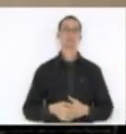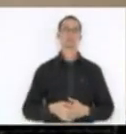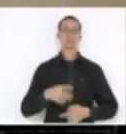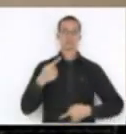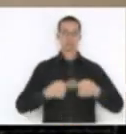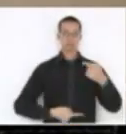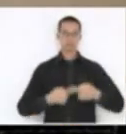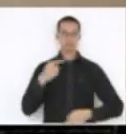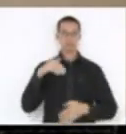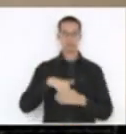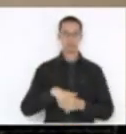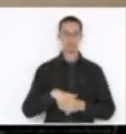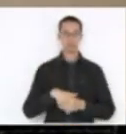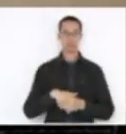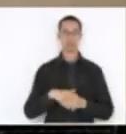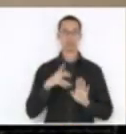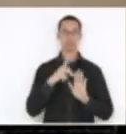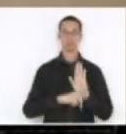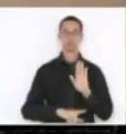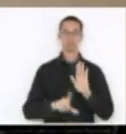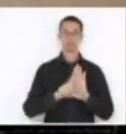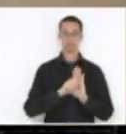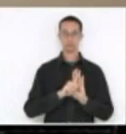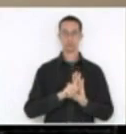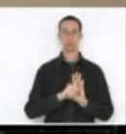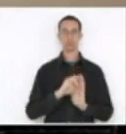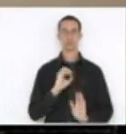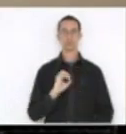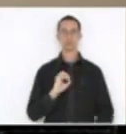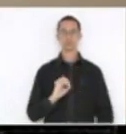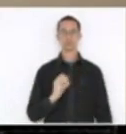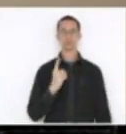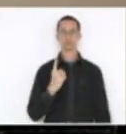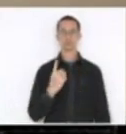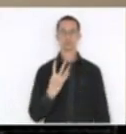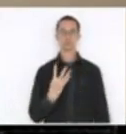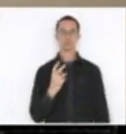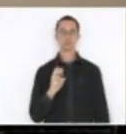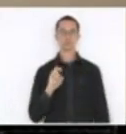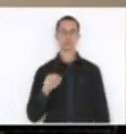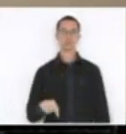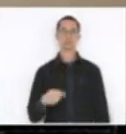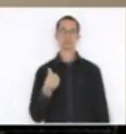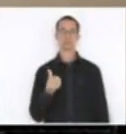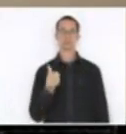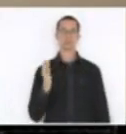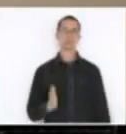em turno único ao projeto de lei 0145.6.2017,